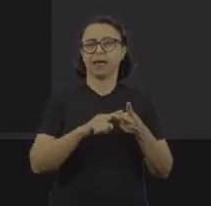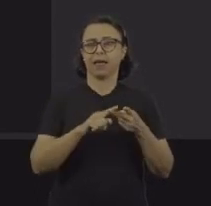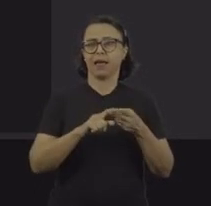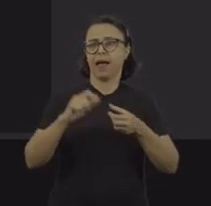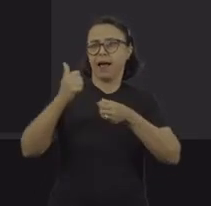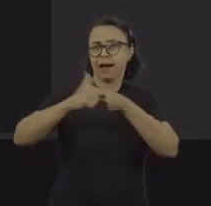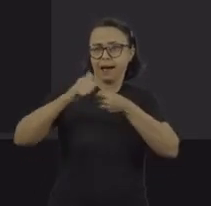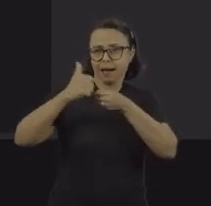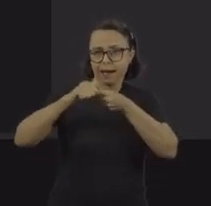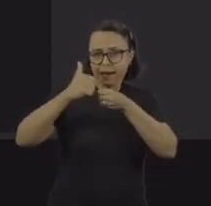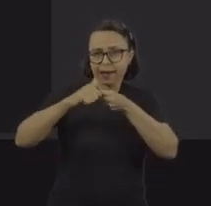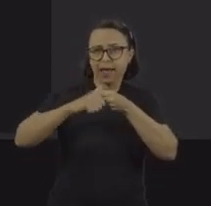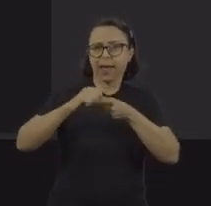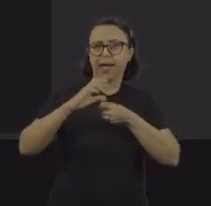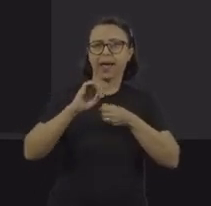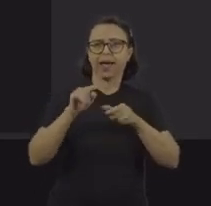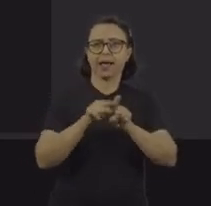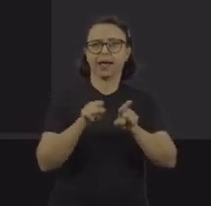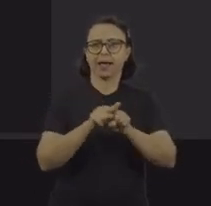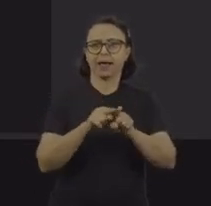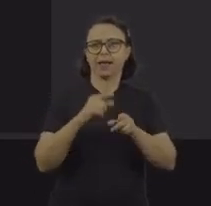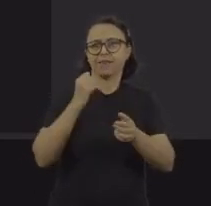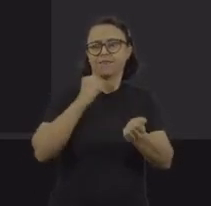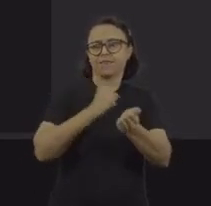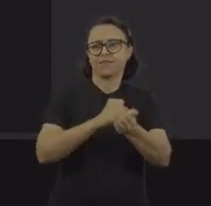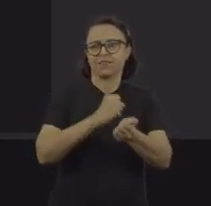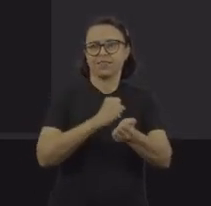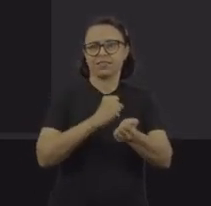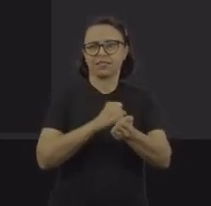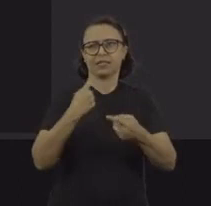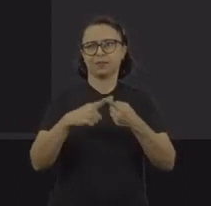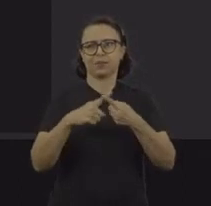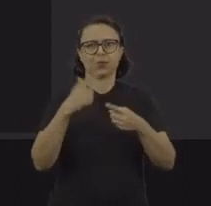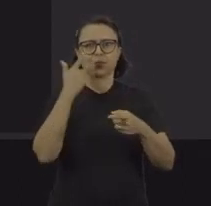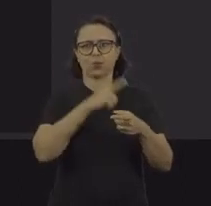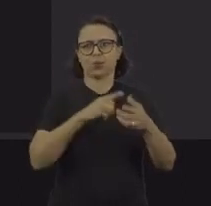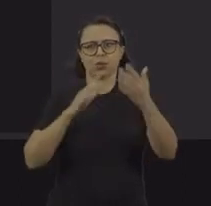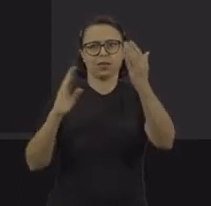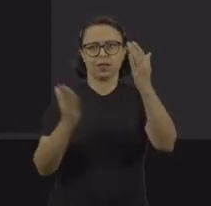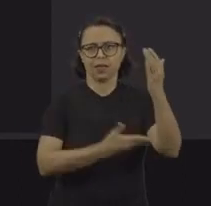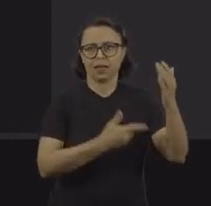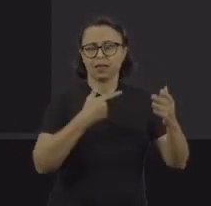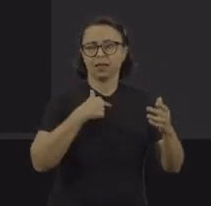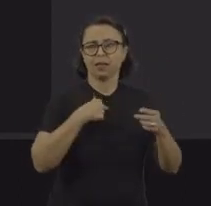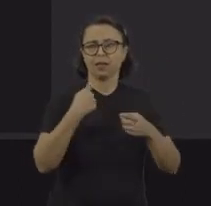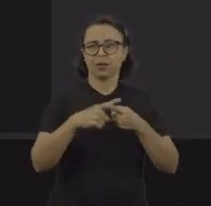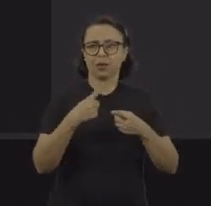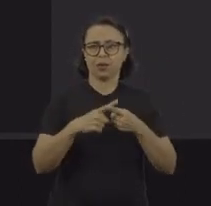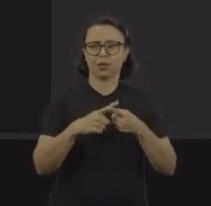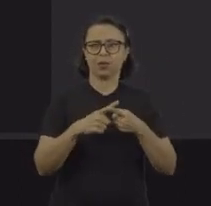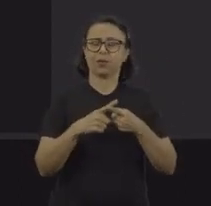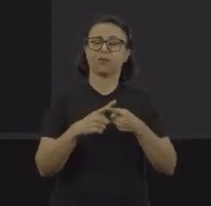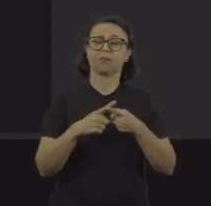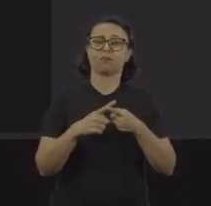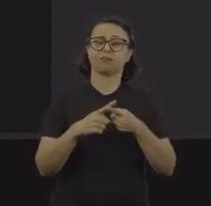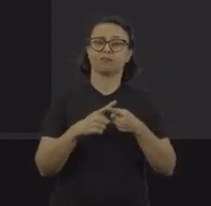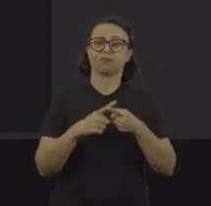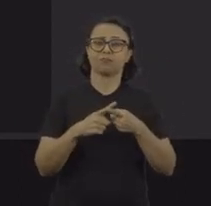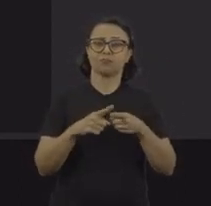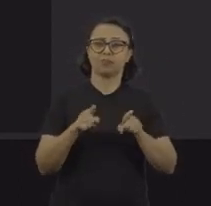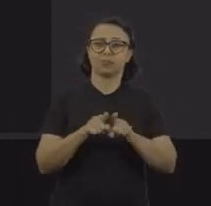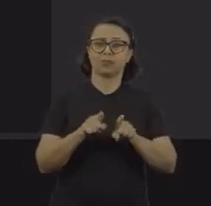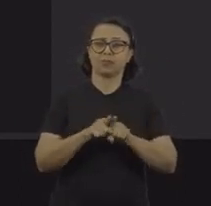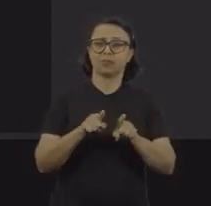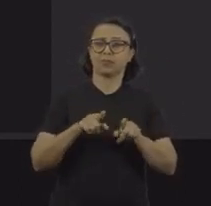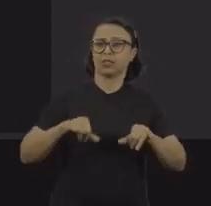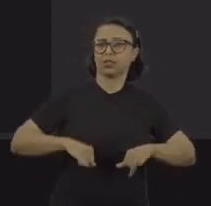e eu já ouvi muito trabalhador dizer que não consegue ir para frente da cana de cara limpa, porque é muito sofrido, porque é muito extenuante e as